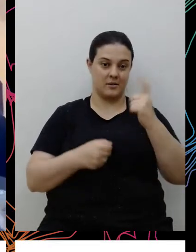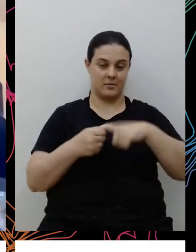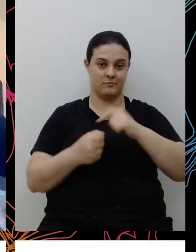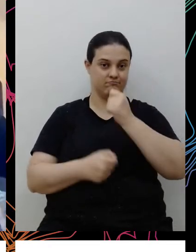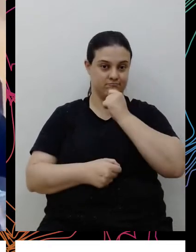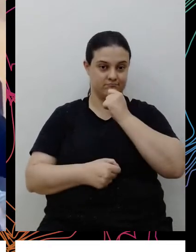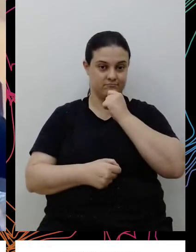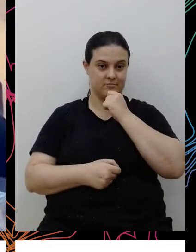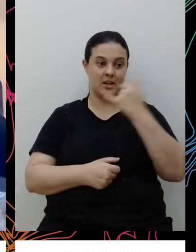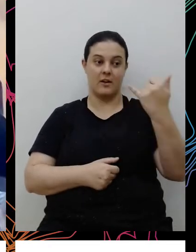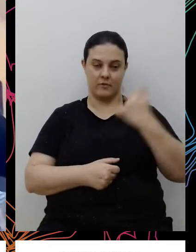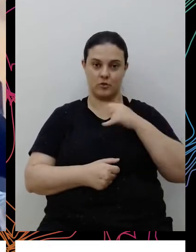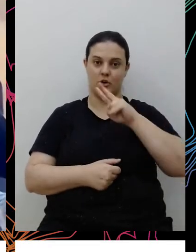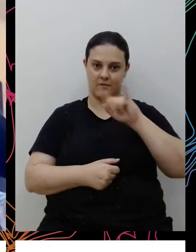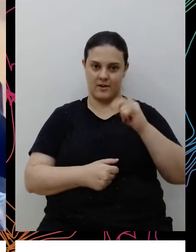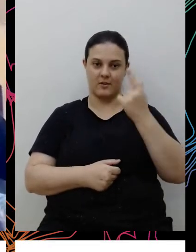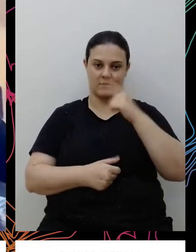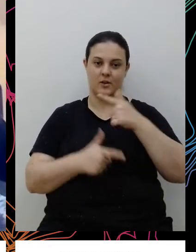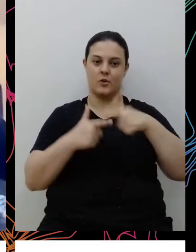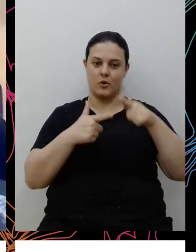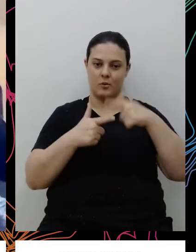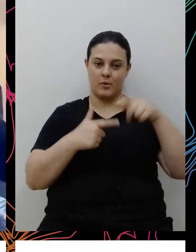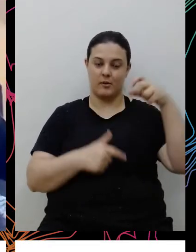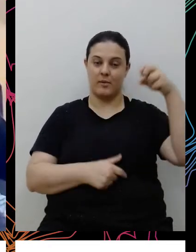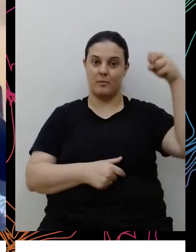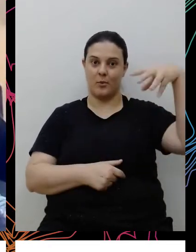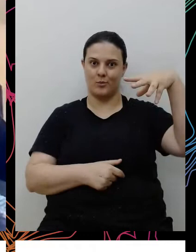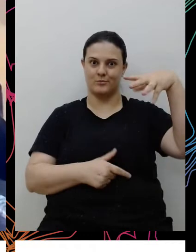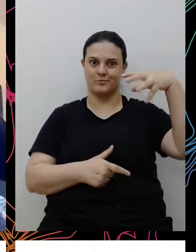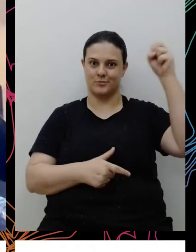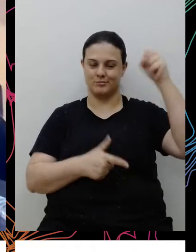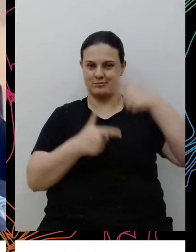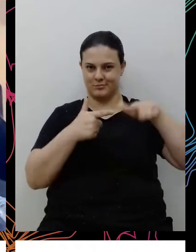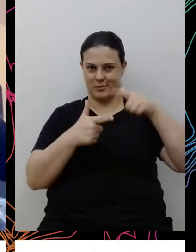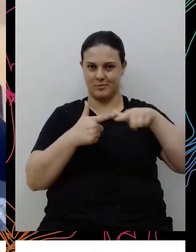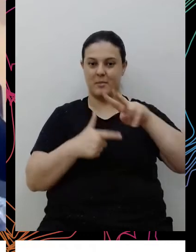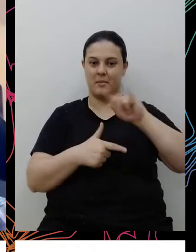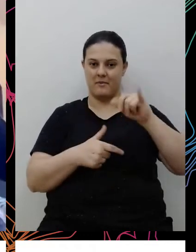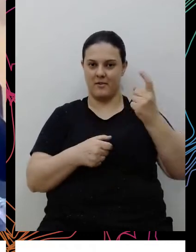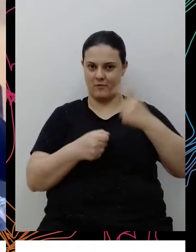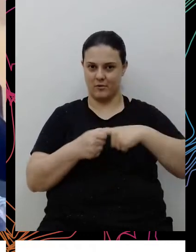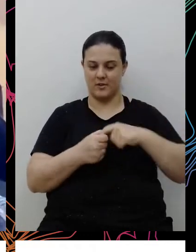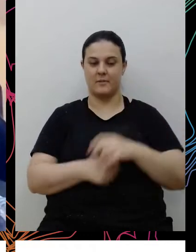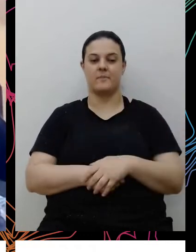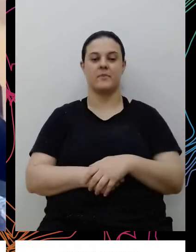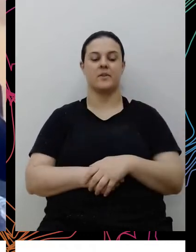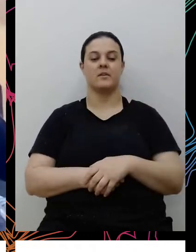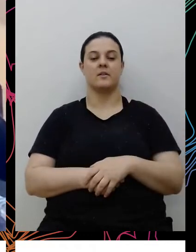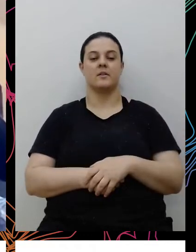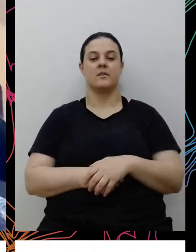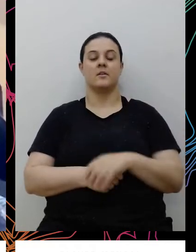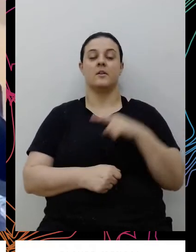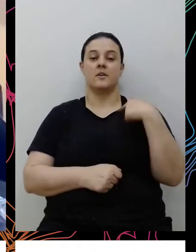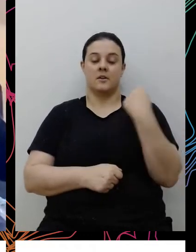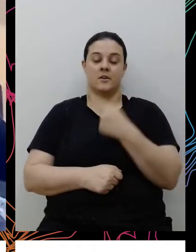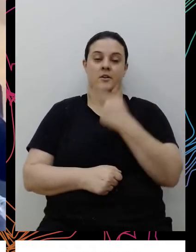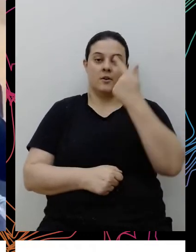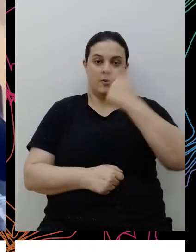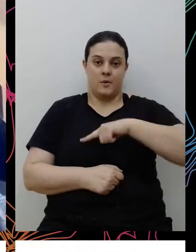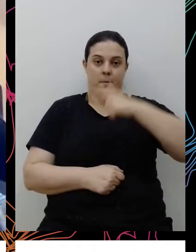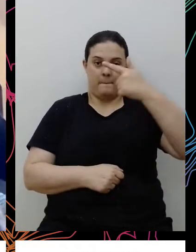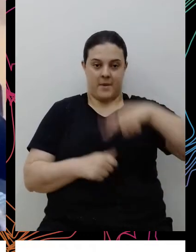já tem essa informação, ele teve um problema na luz, mas ele já deve estar retornando. Então, enquanto isso, a gente pode aprofundar aqui um pouquinho.